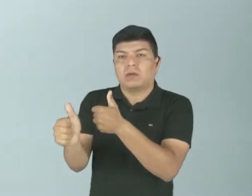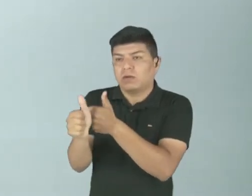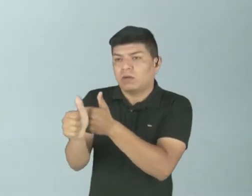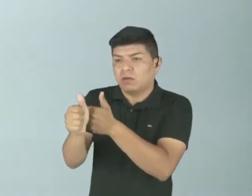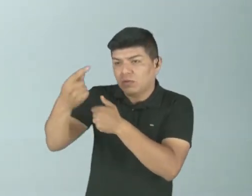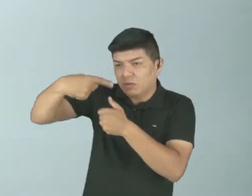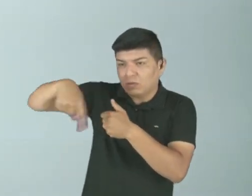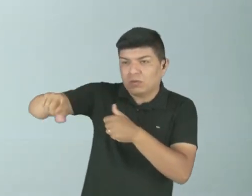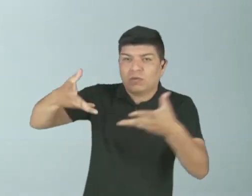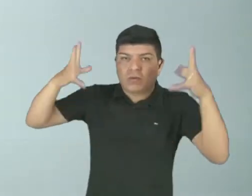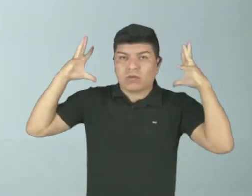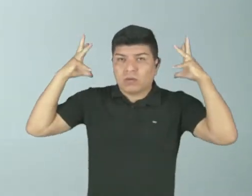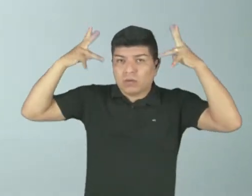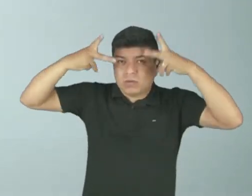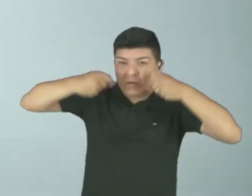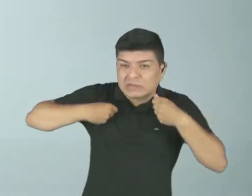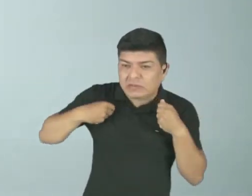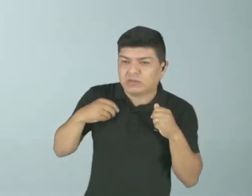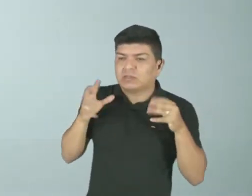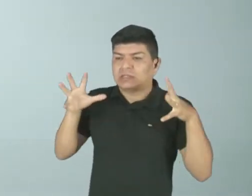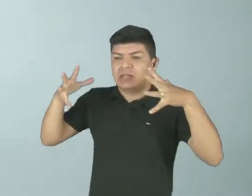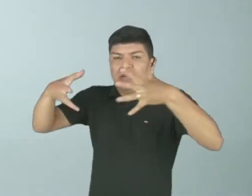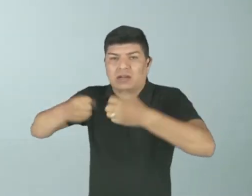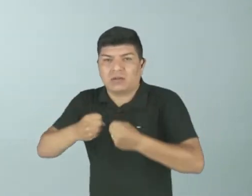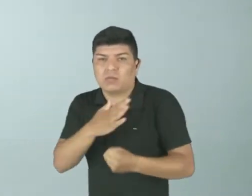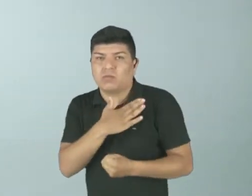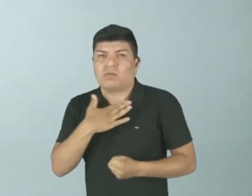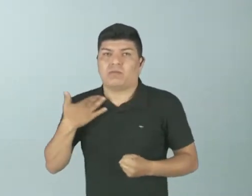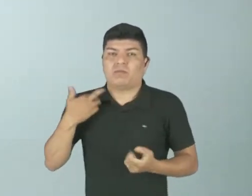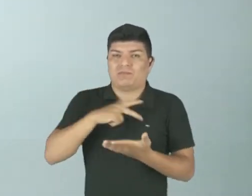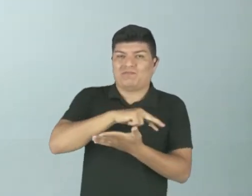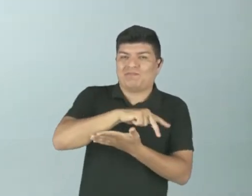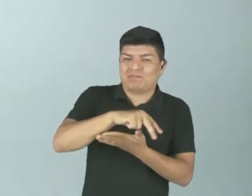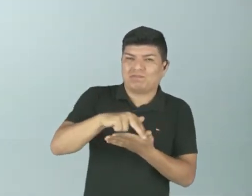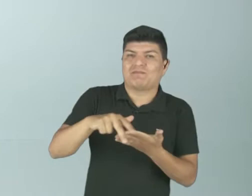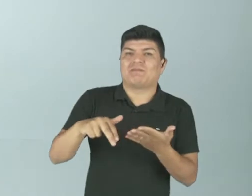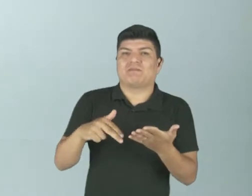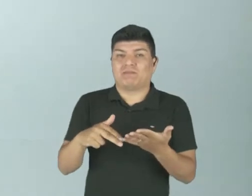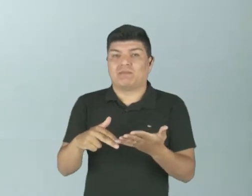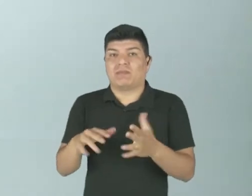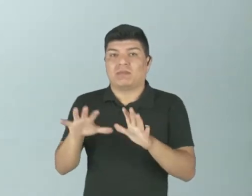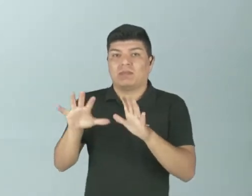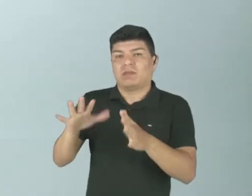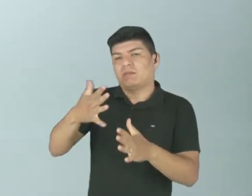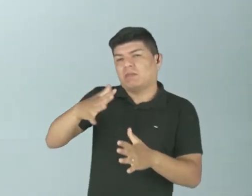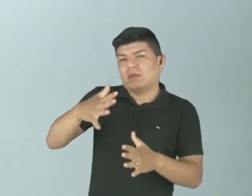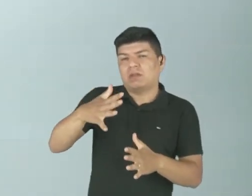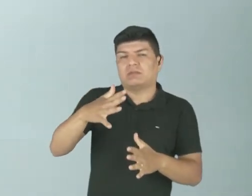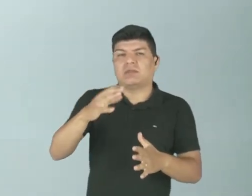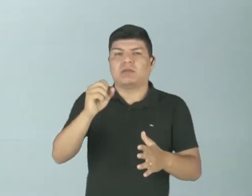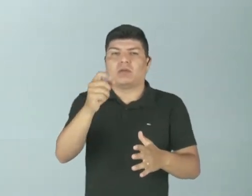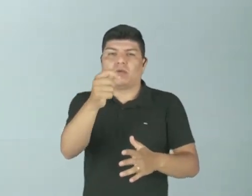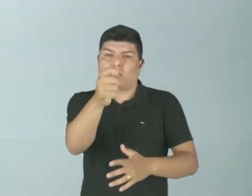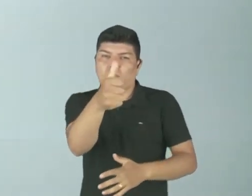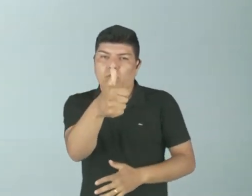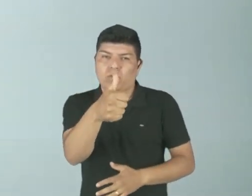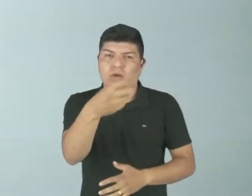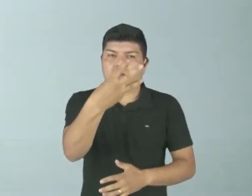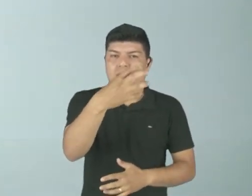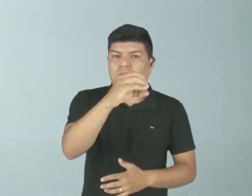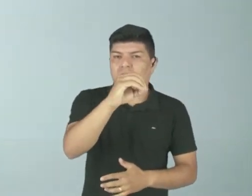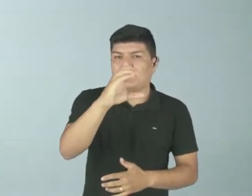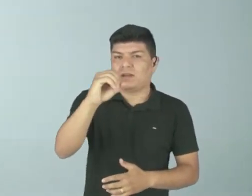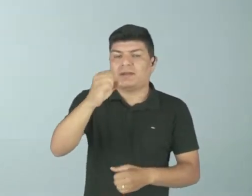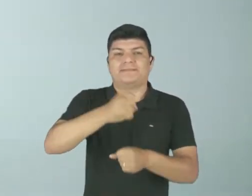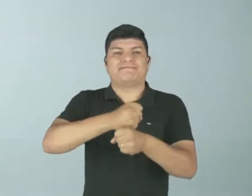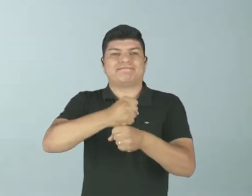aos leões, triturados, devorados, mortos de diversas maneiras. Num período de quase 300 anos, uma